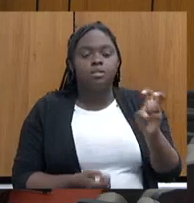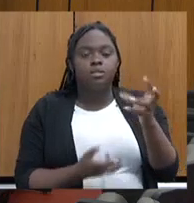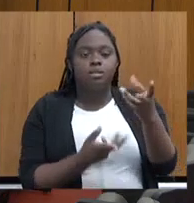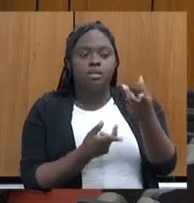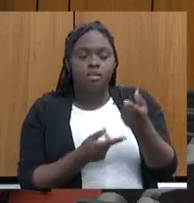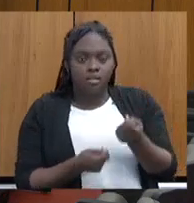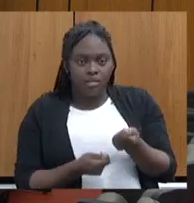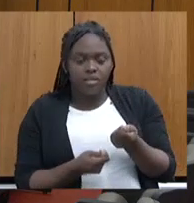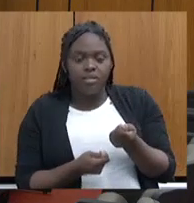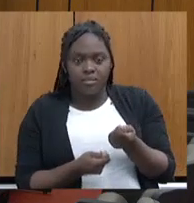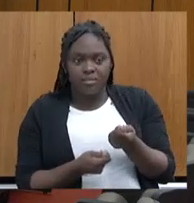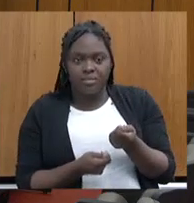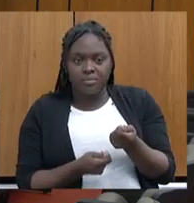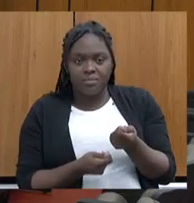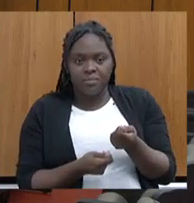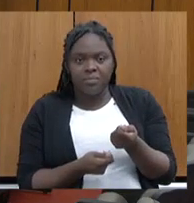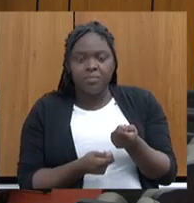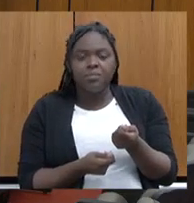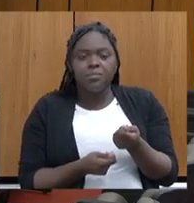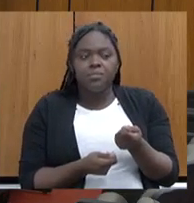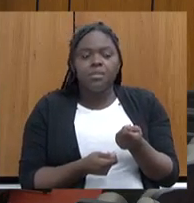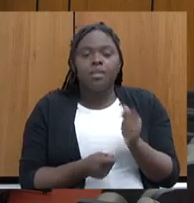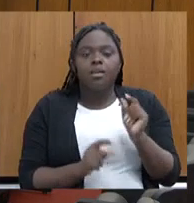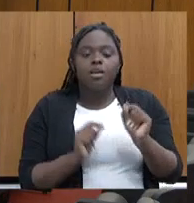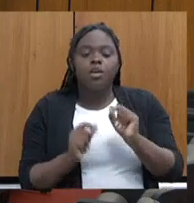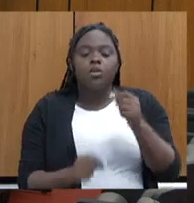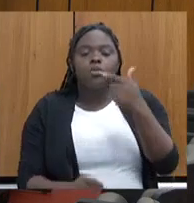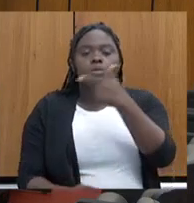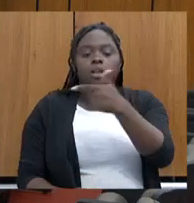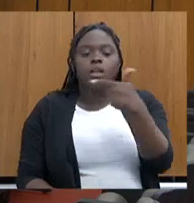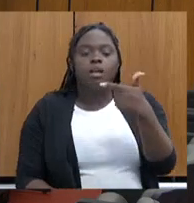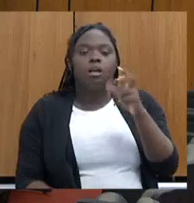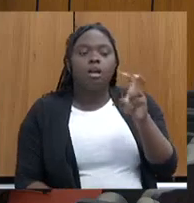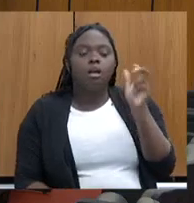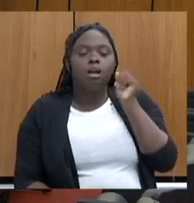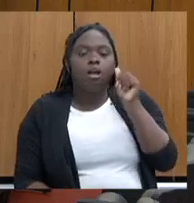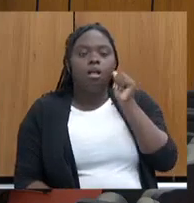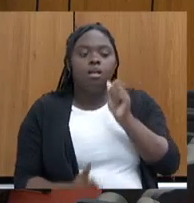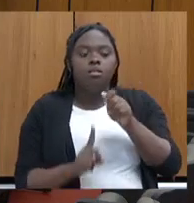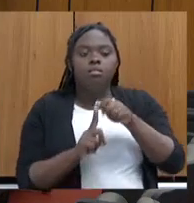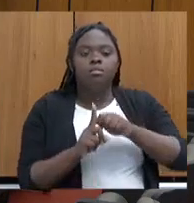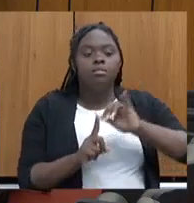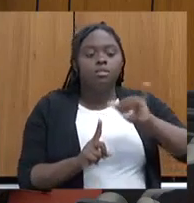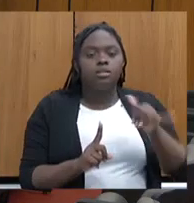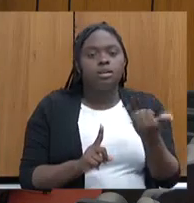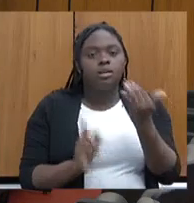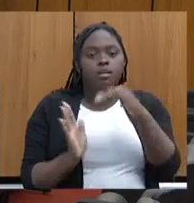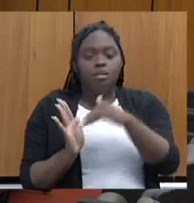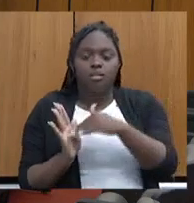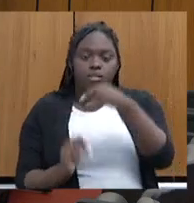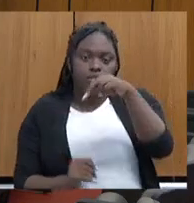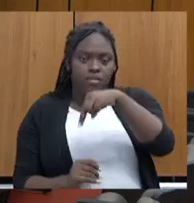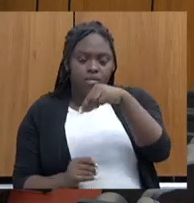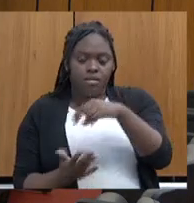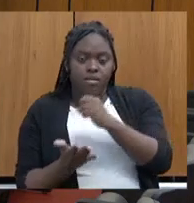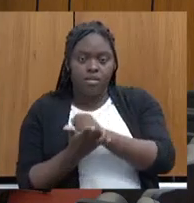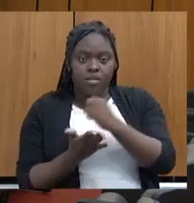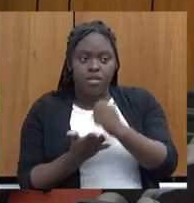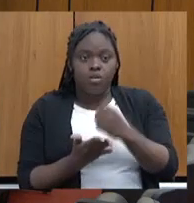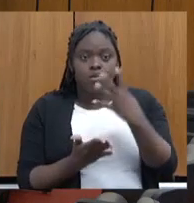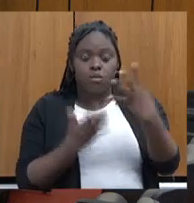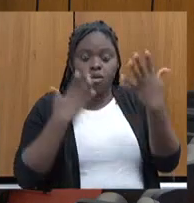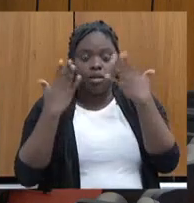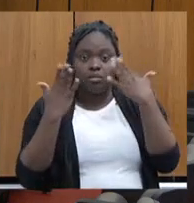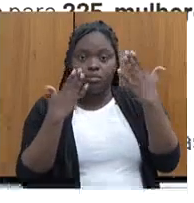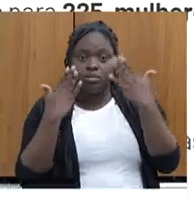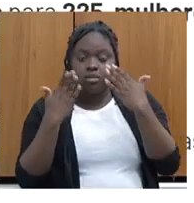para 225 mulheres de janeiro a novembro. A contratação de quatro psicólogas